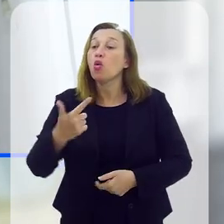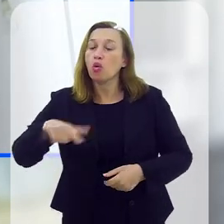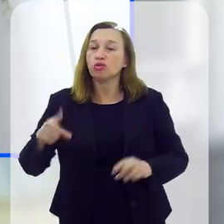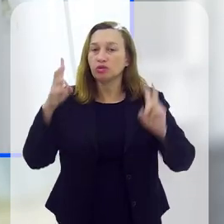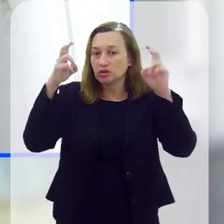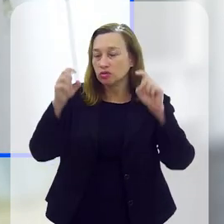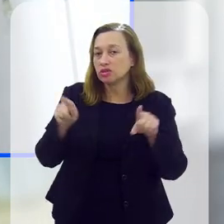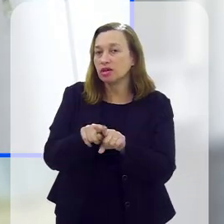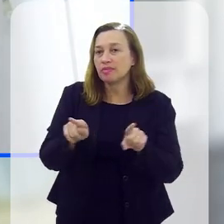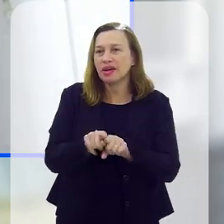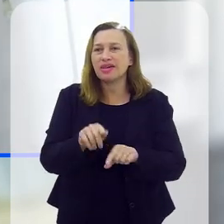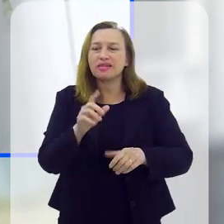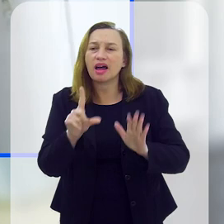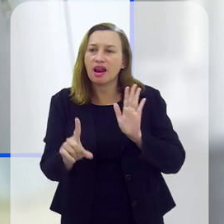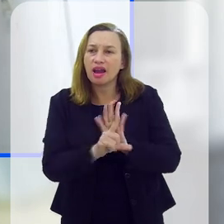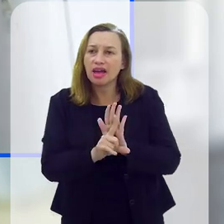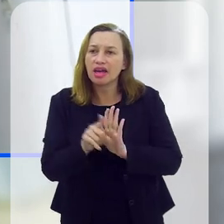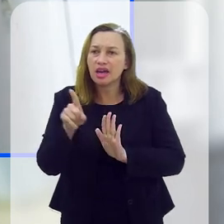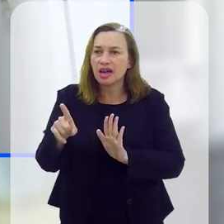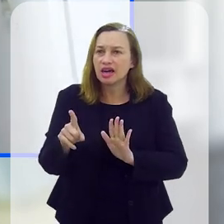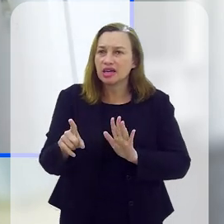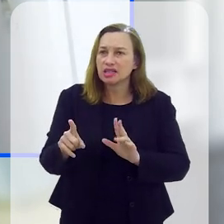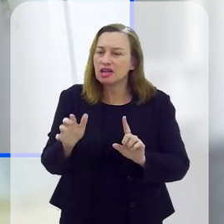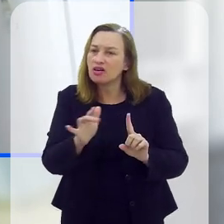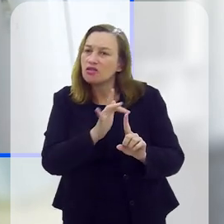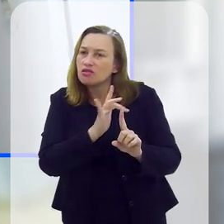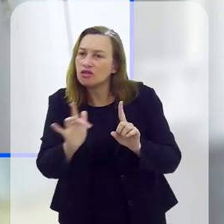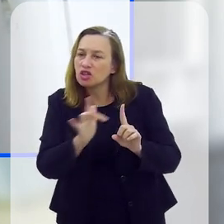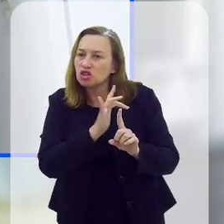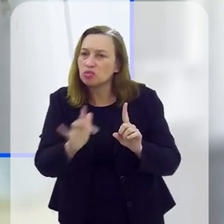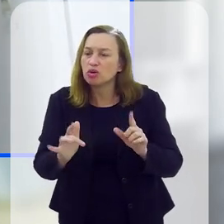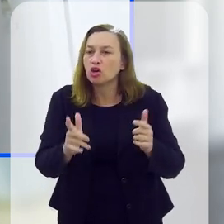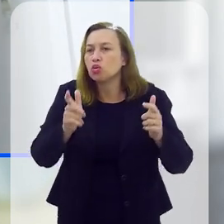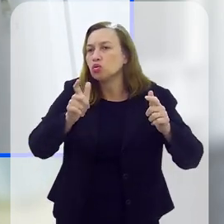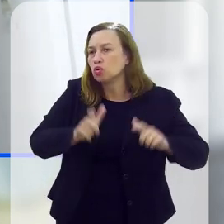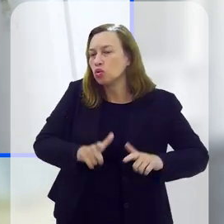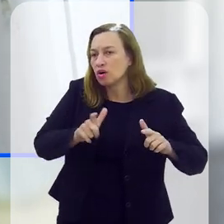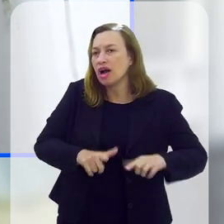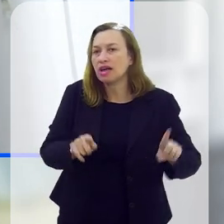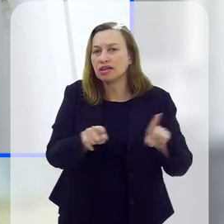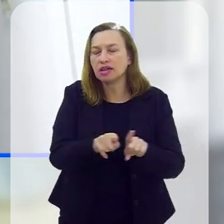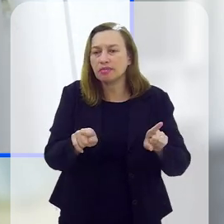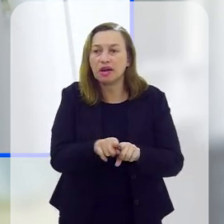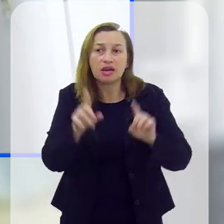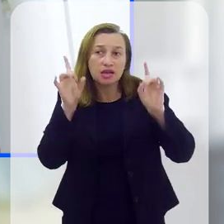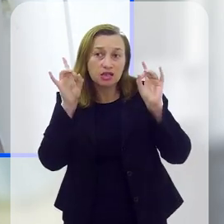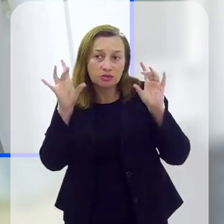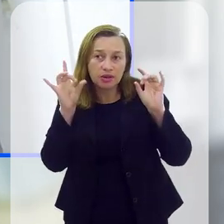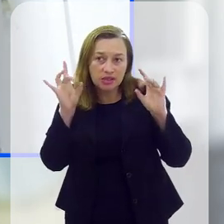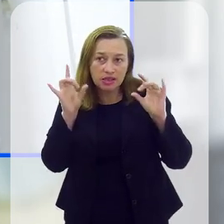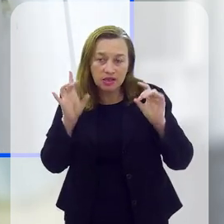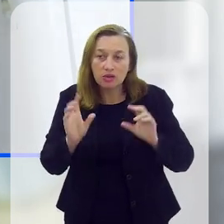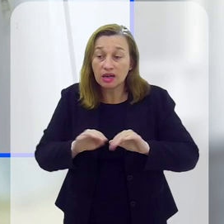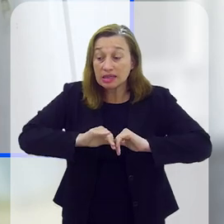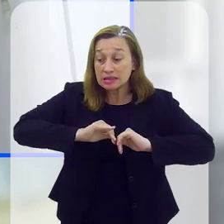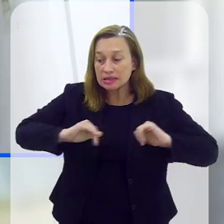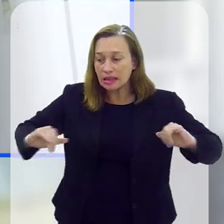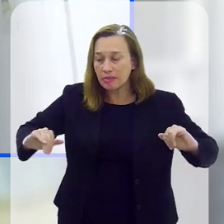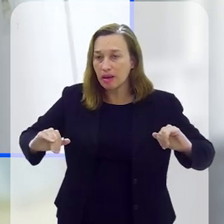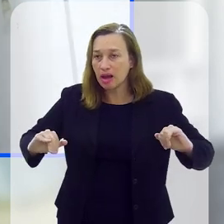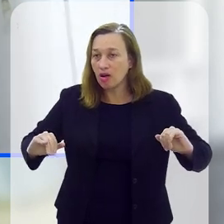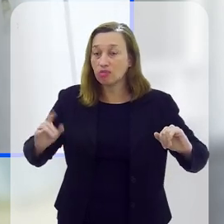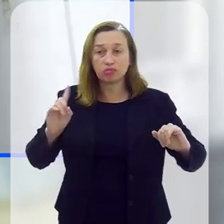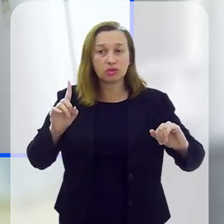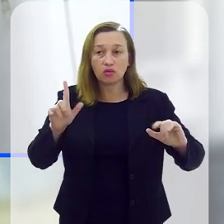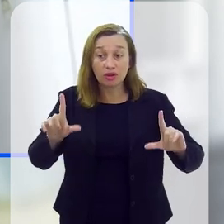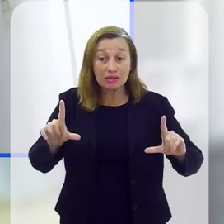Outra questão da lei é que essa vítima seja atendida em um ambiente também especializado, em um ambiente separado,